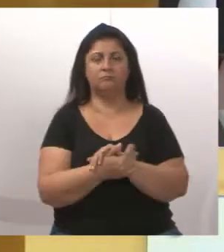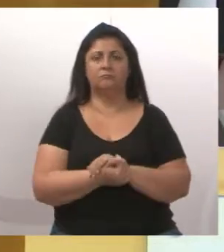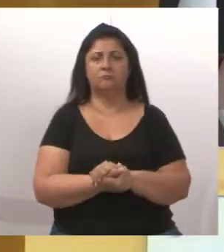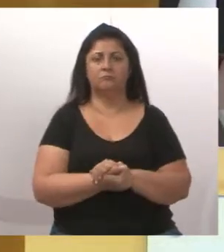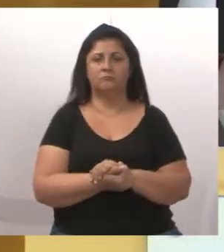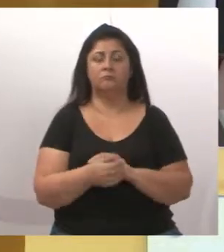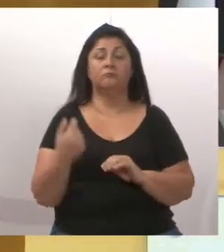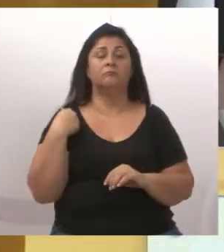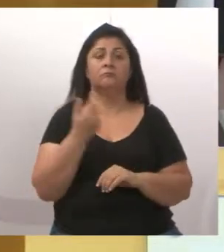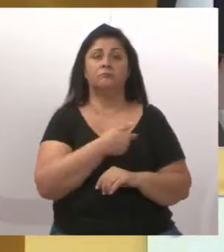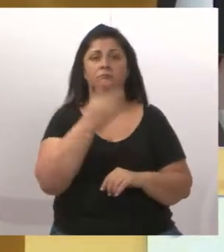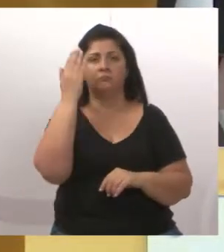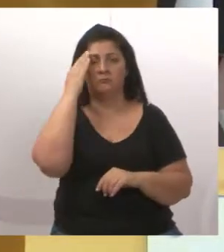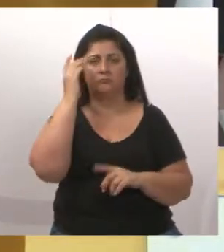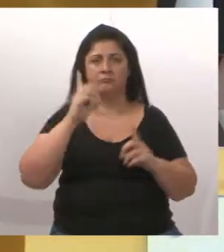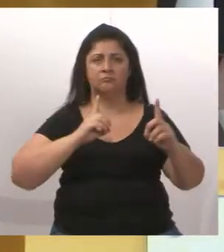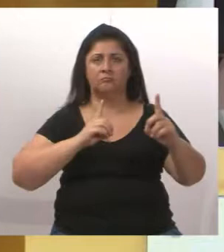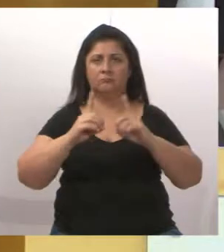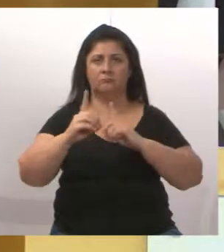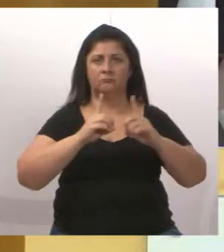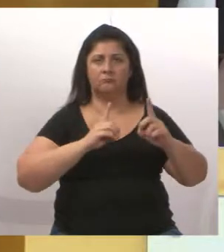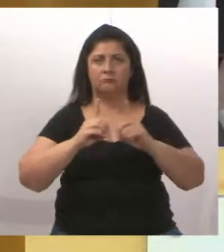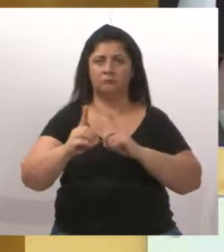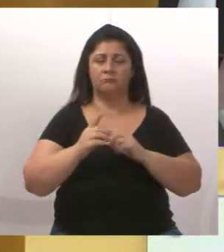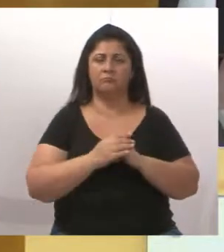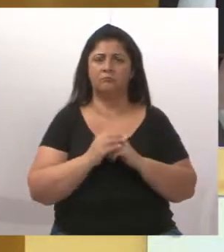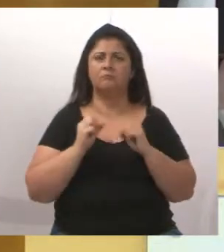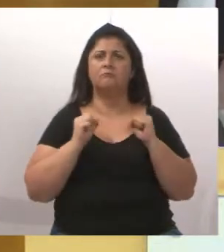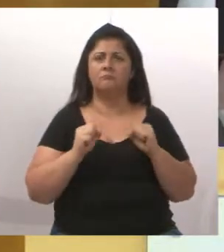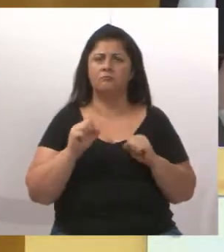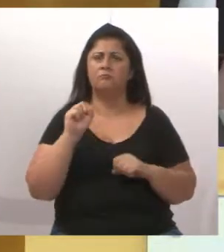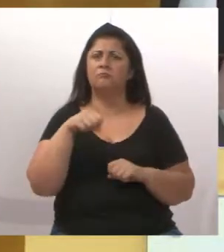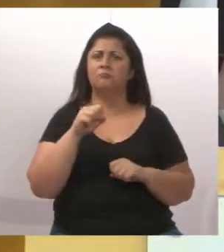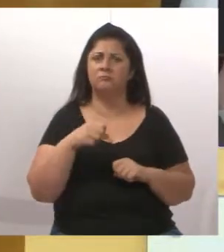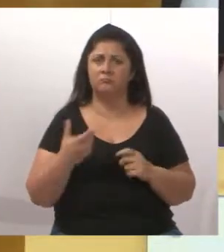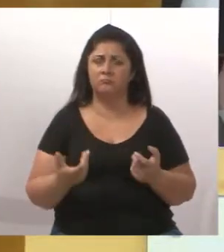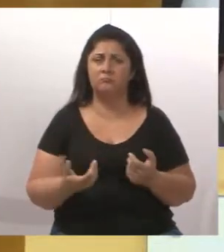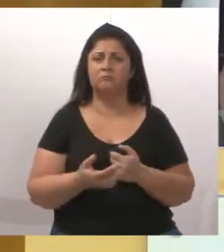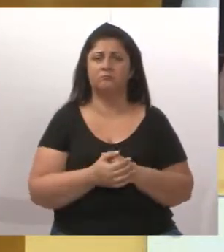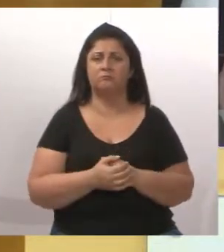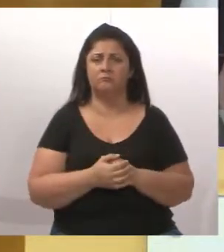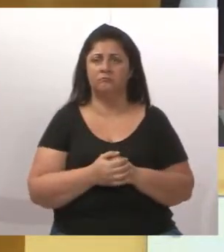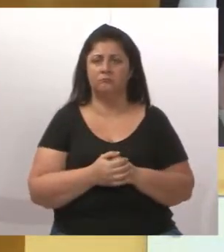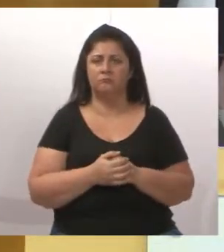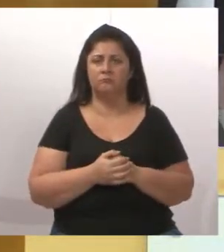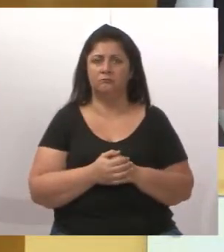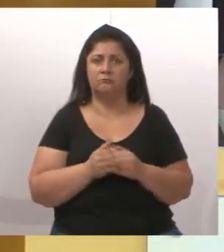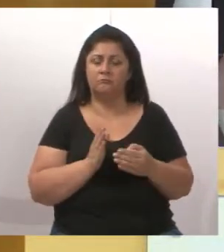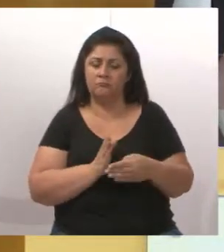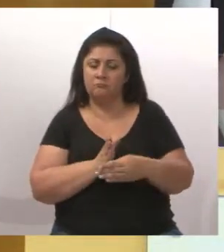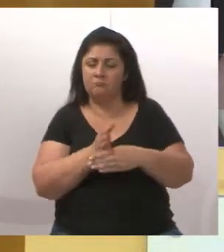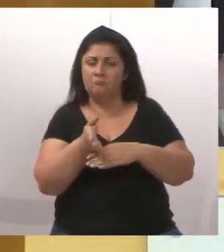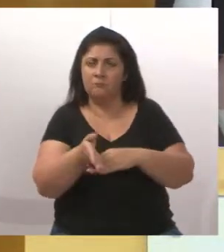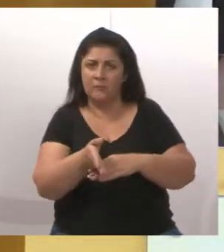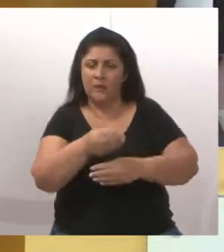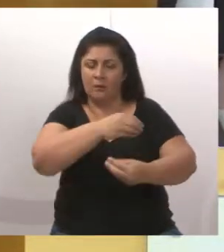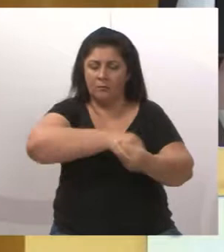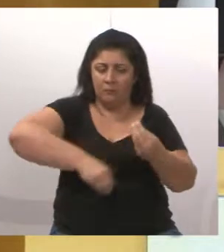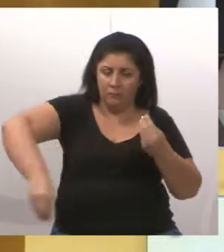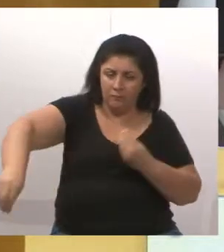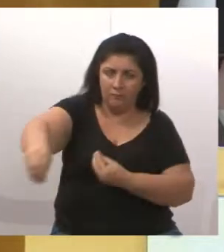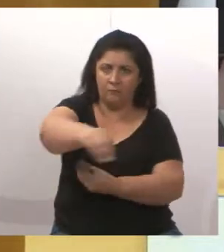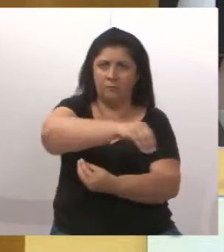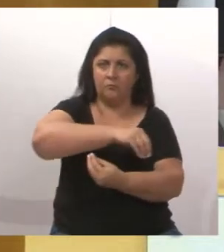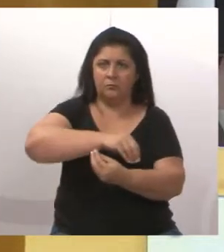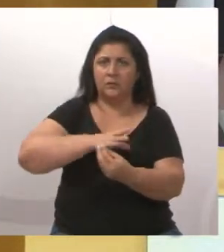Sabemos que a rodovia Presidente Dutra poderia, sim, servir como um pedaço de um anel viário para a nossa